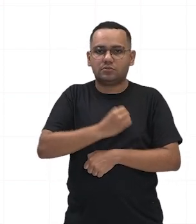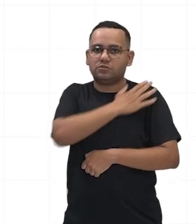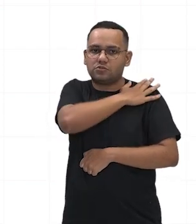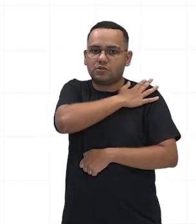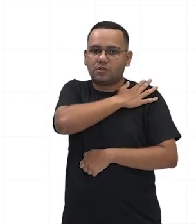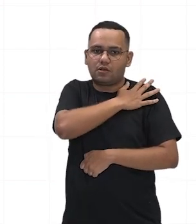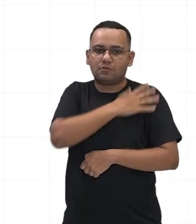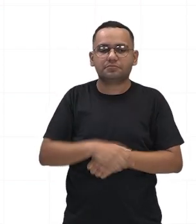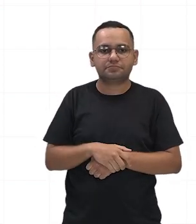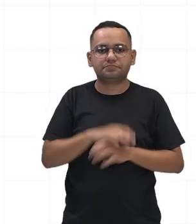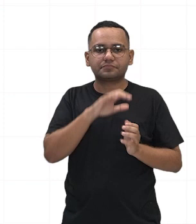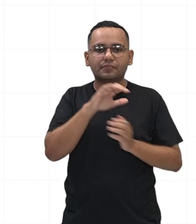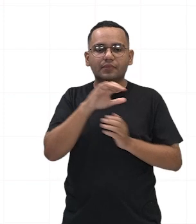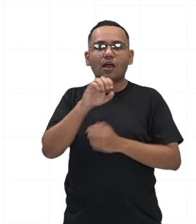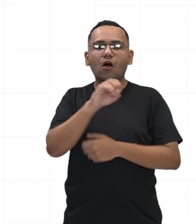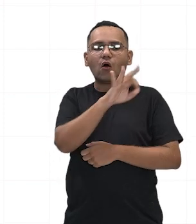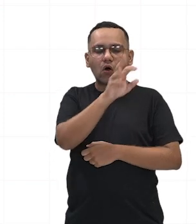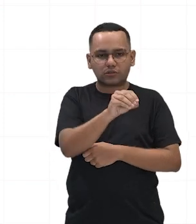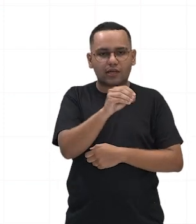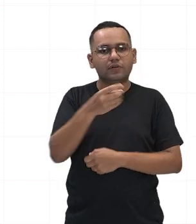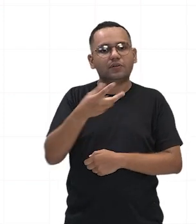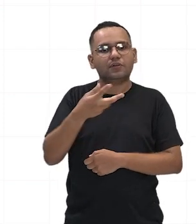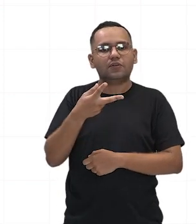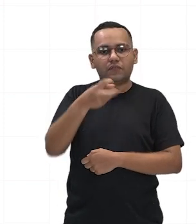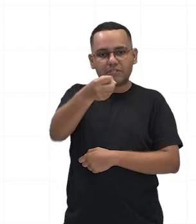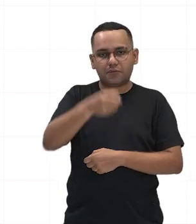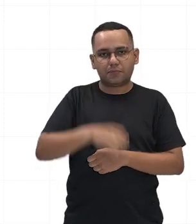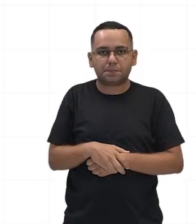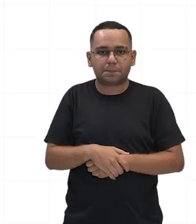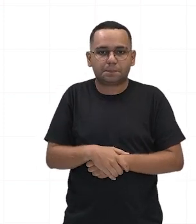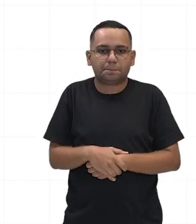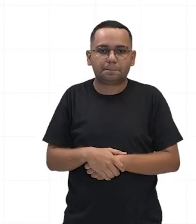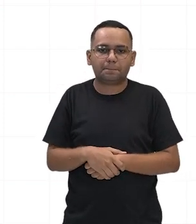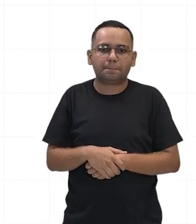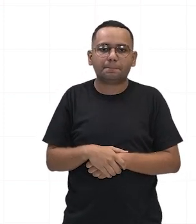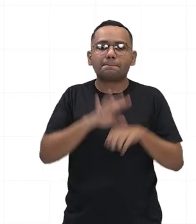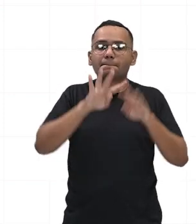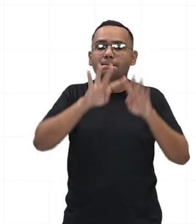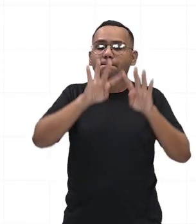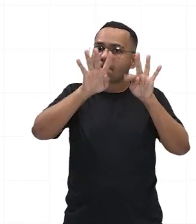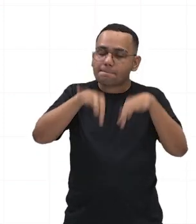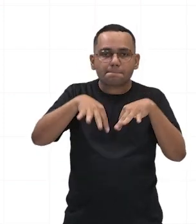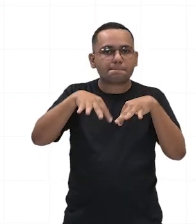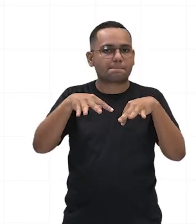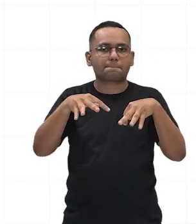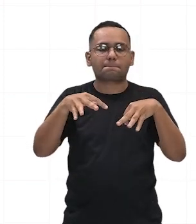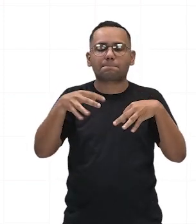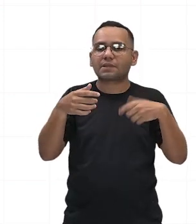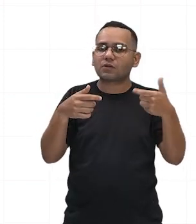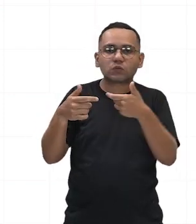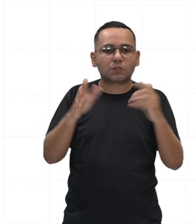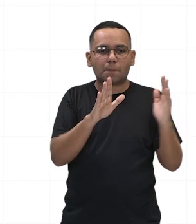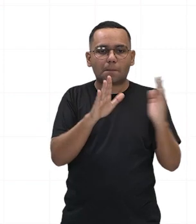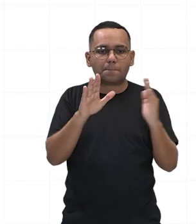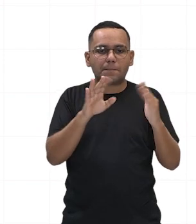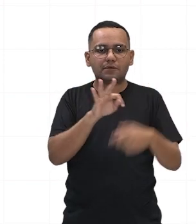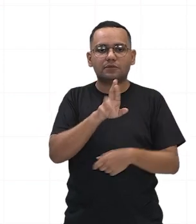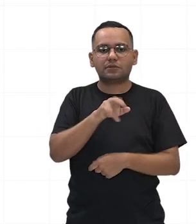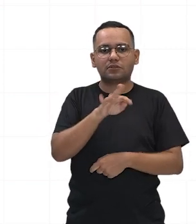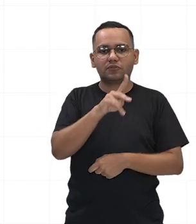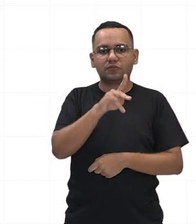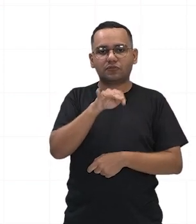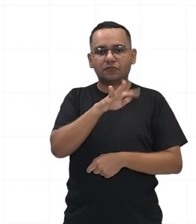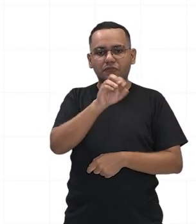saiu vencedor, marcando o fim do segundo triunvirato romano. A vitória da Batalha de